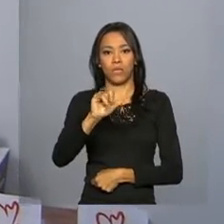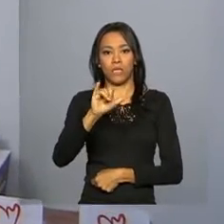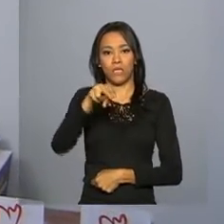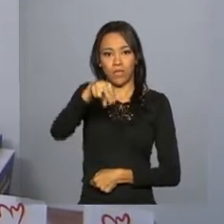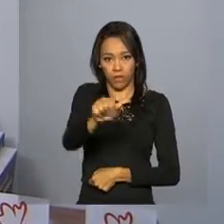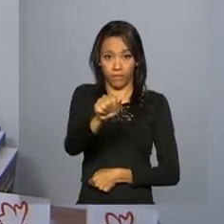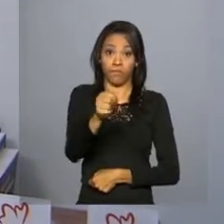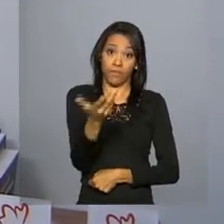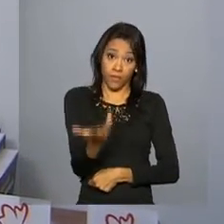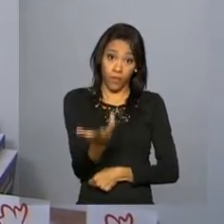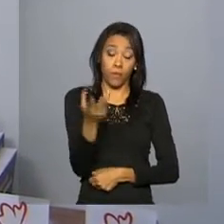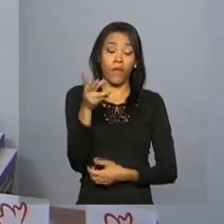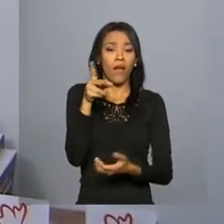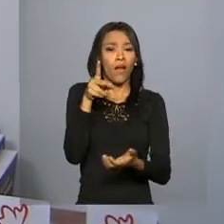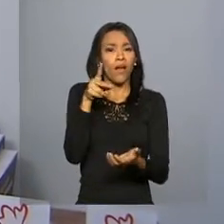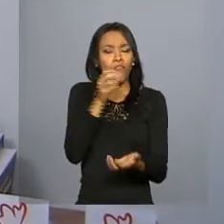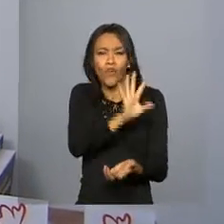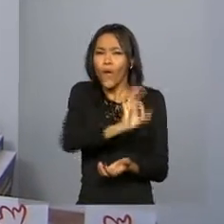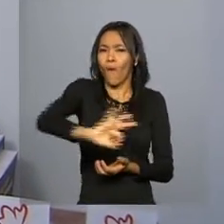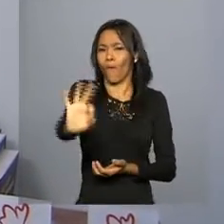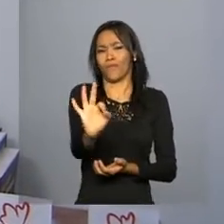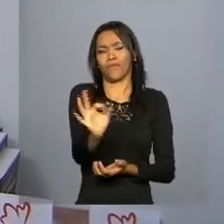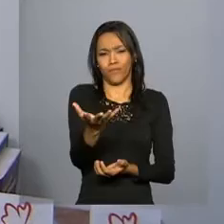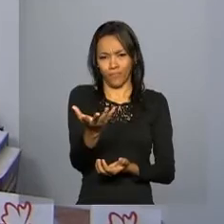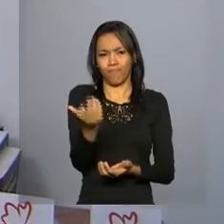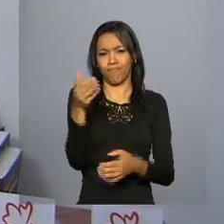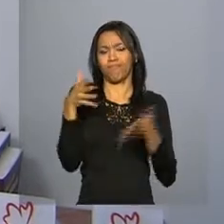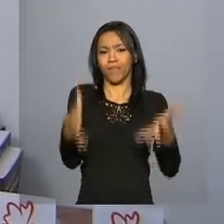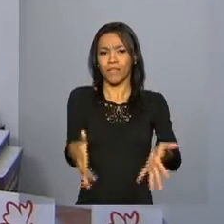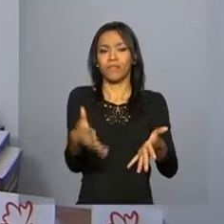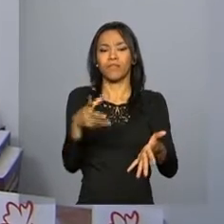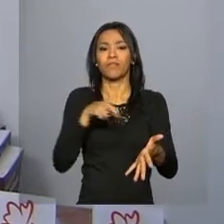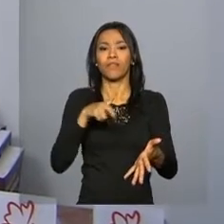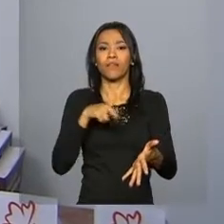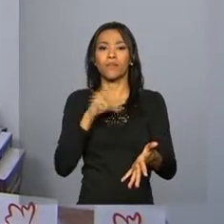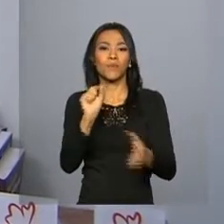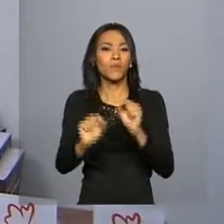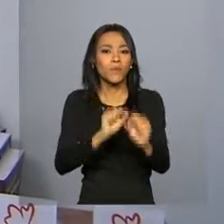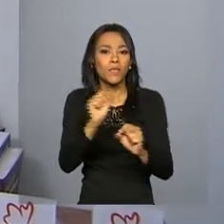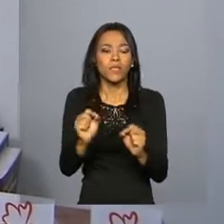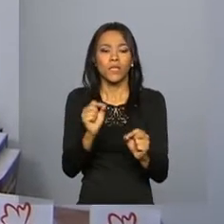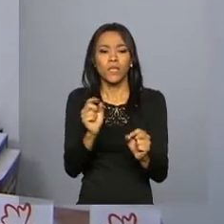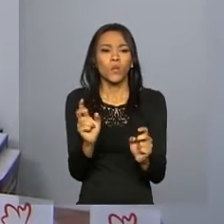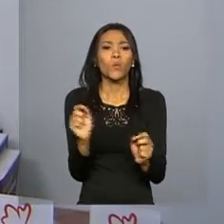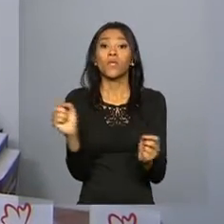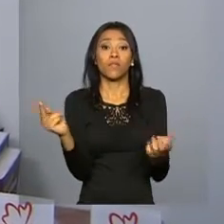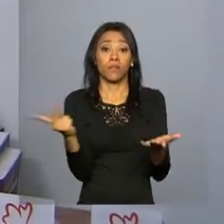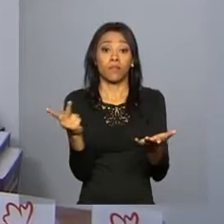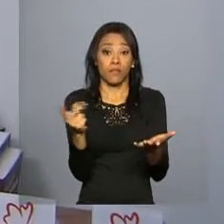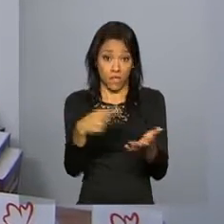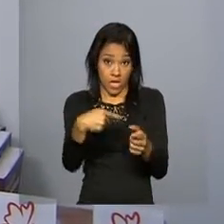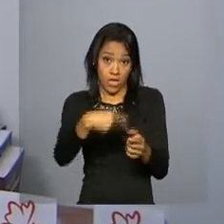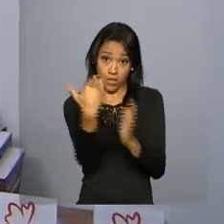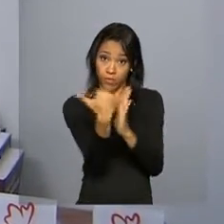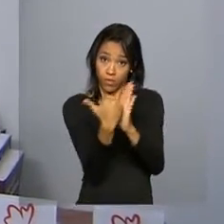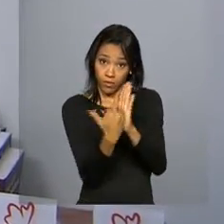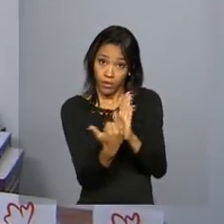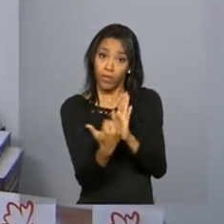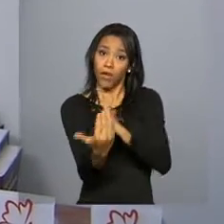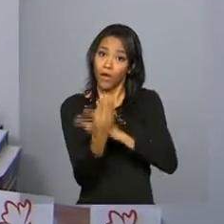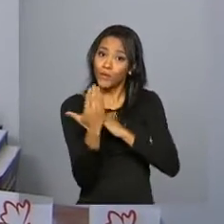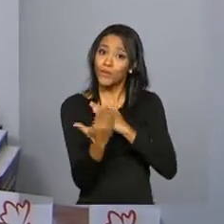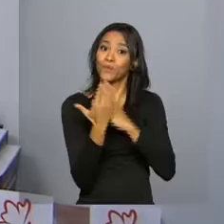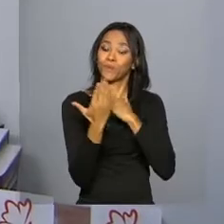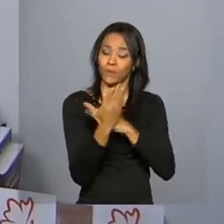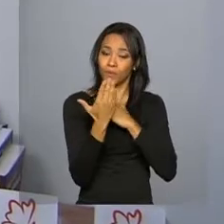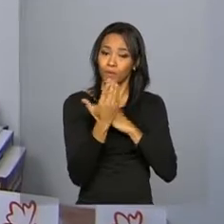Na verdade, a participação foi excelente, porque nós tínhamos uma noção de mercado que o programa do Inovativa nos ajudou